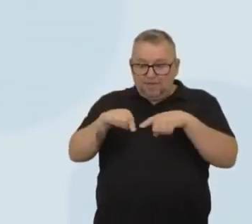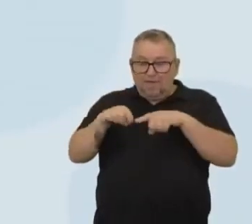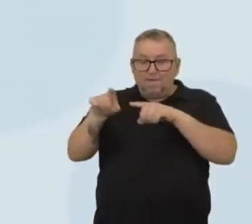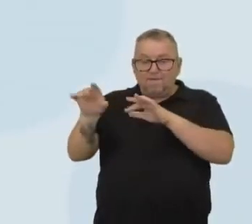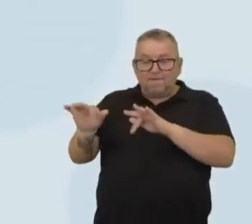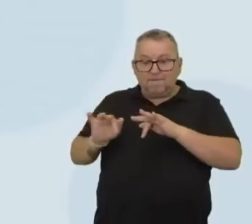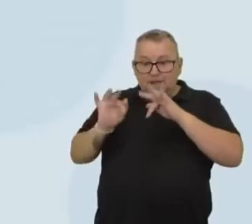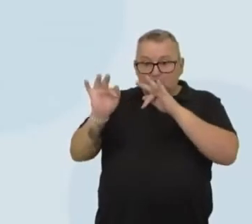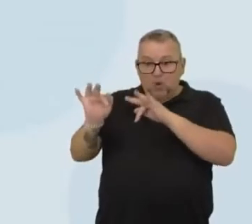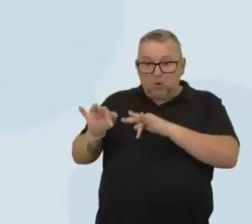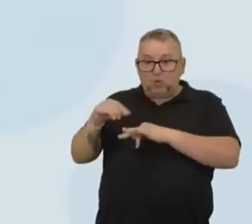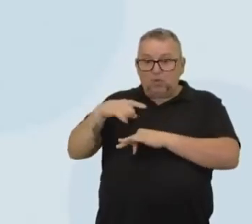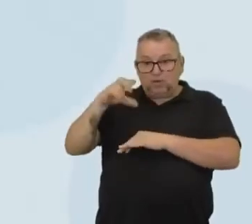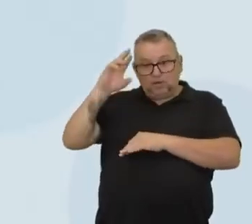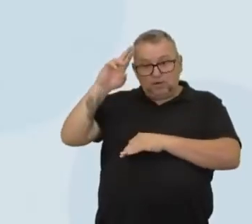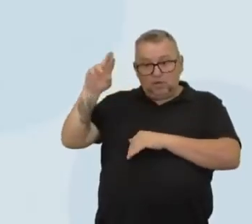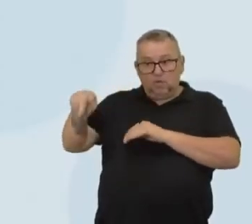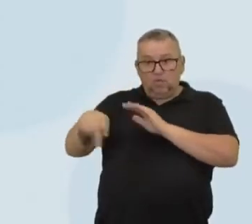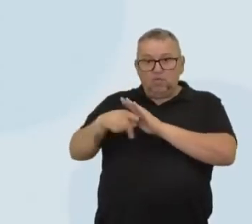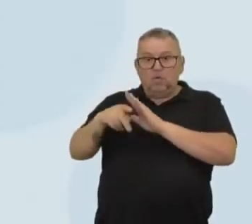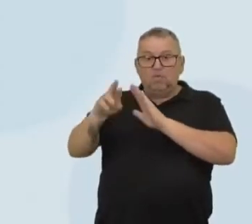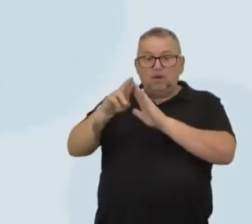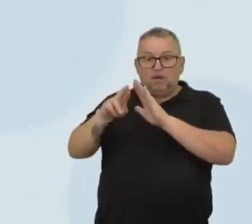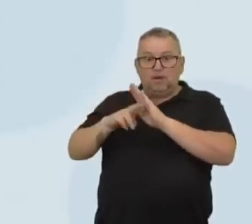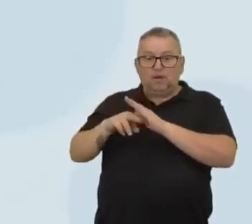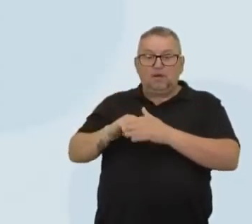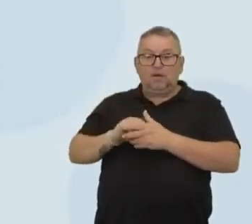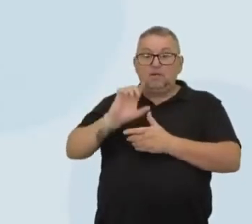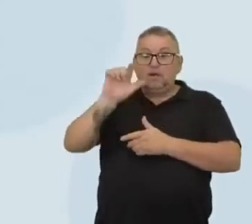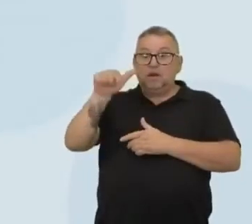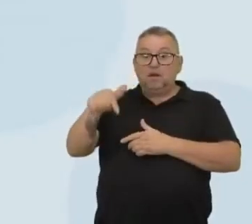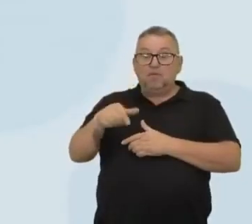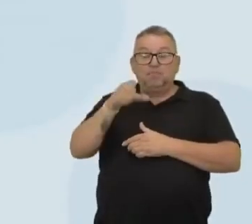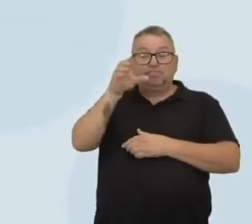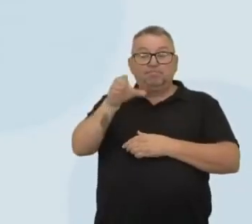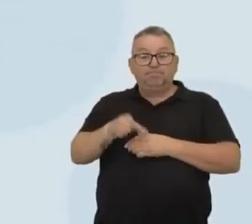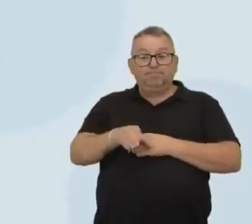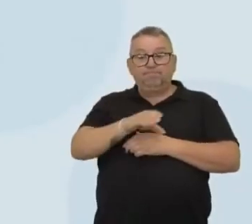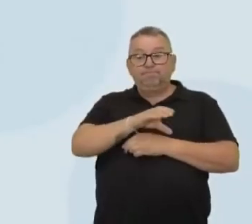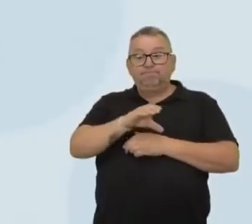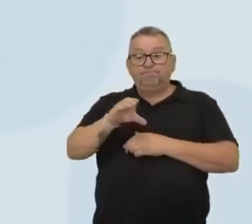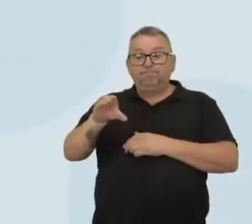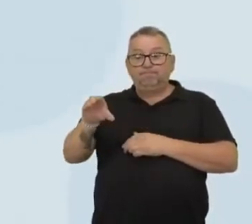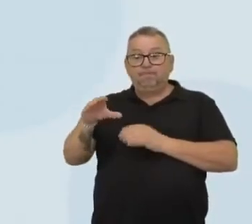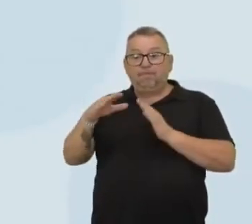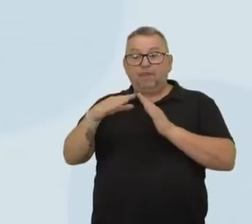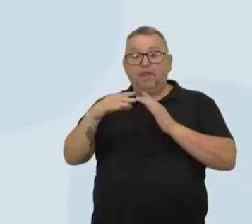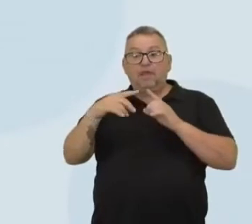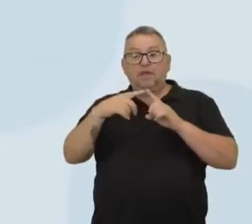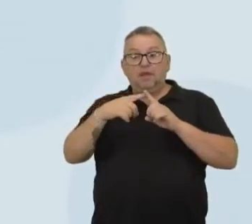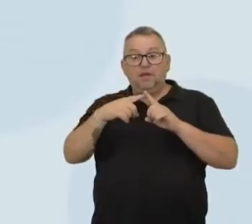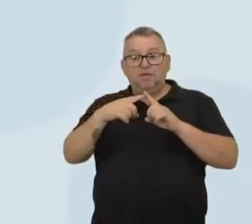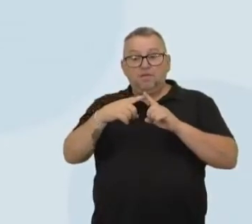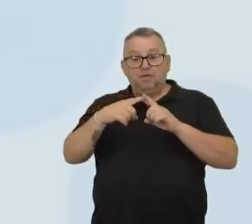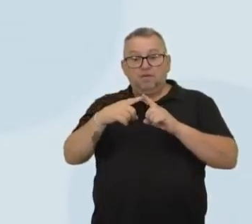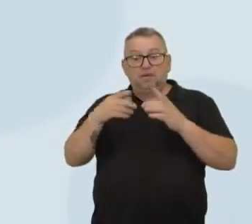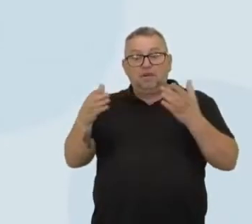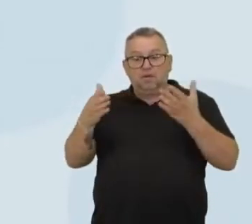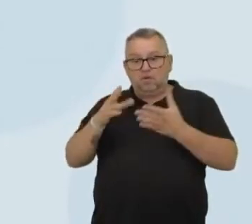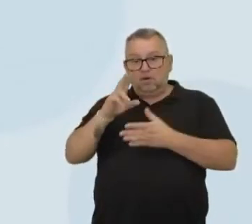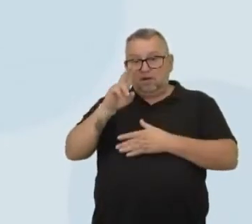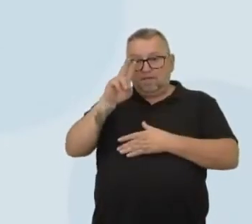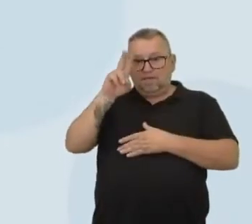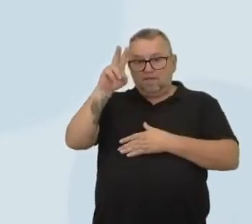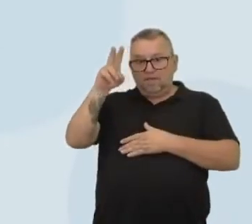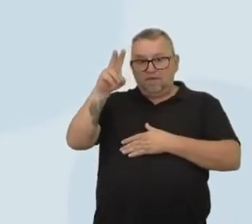feudal que tem as suas próprias regras. O clero. Por que o clero? O clero está muito forte agora, né? Porque